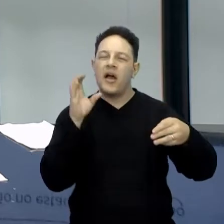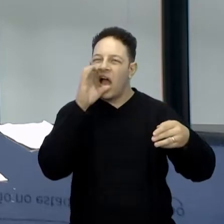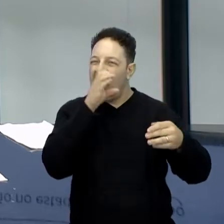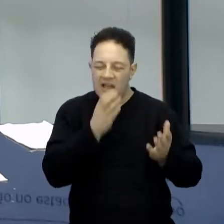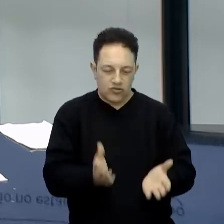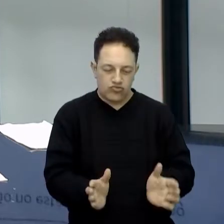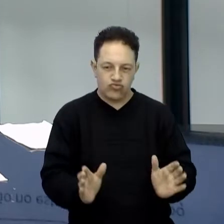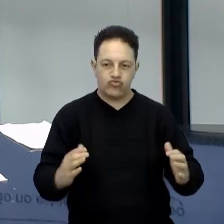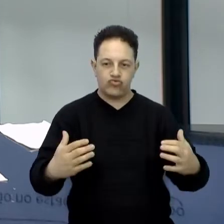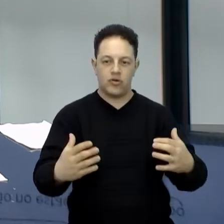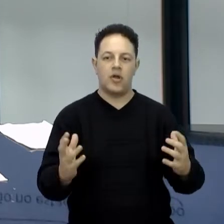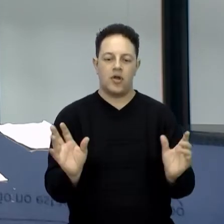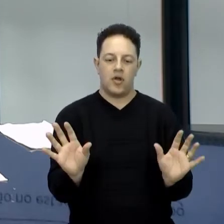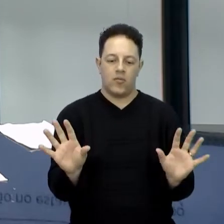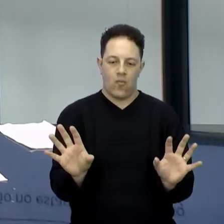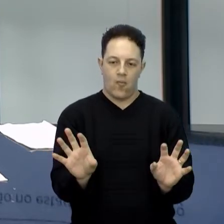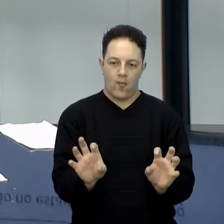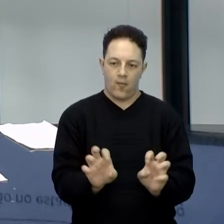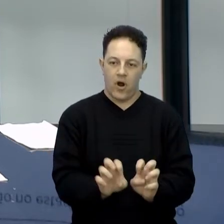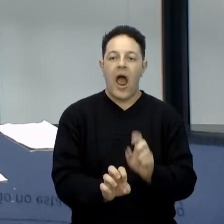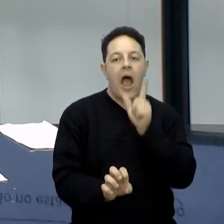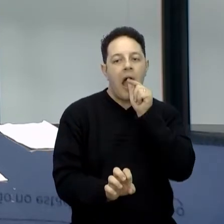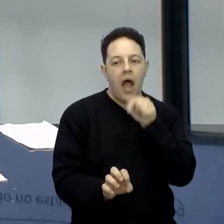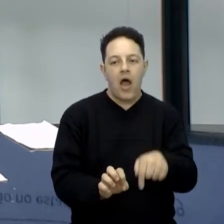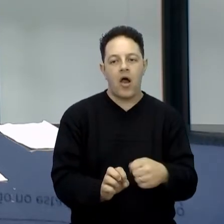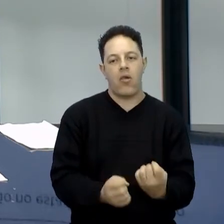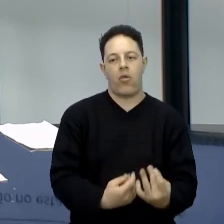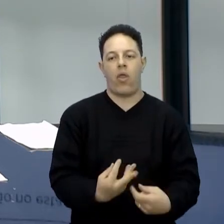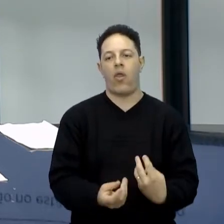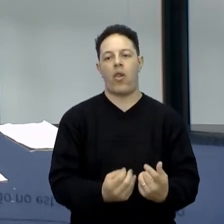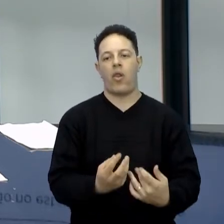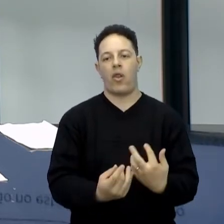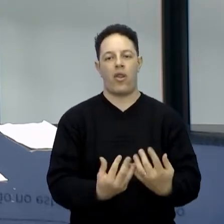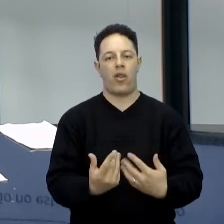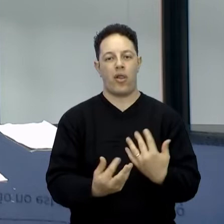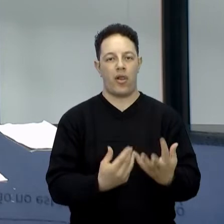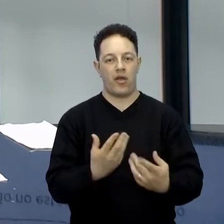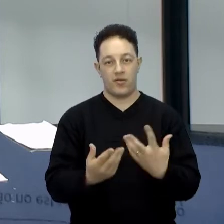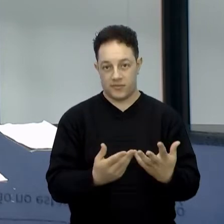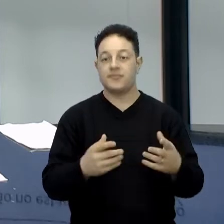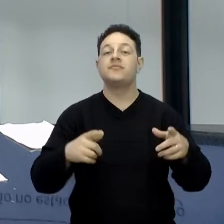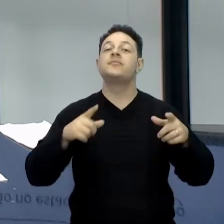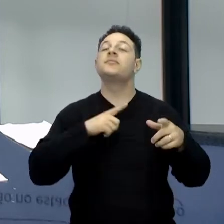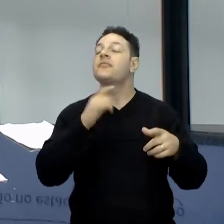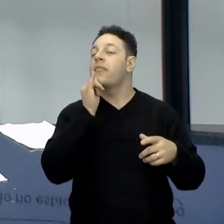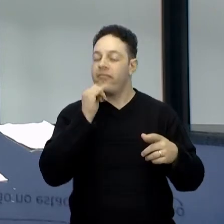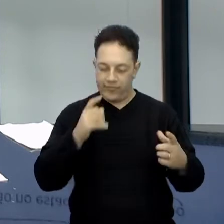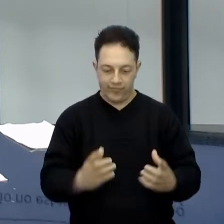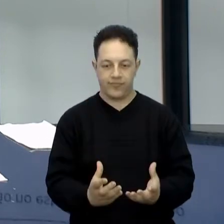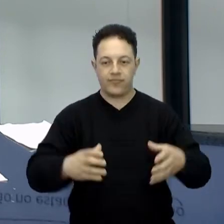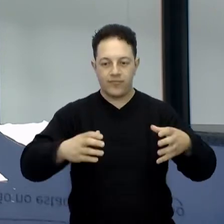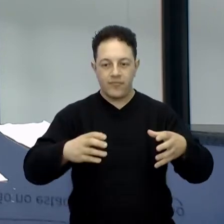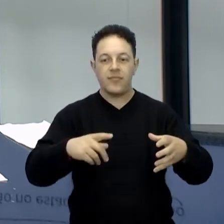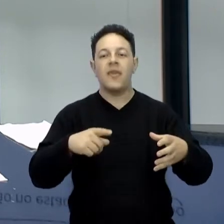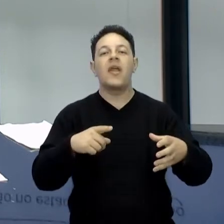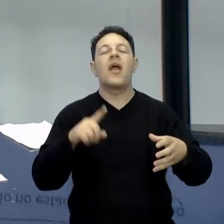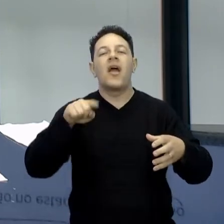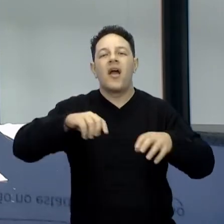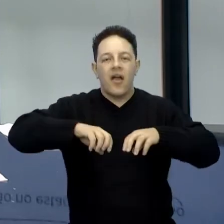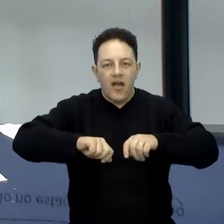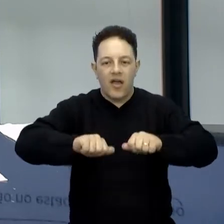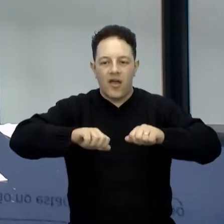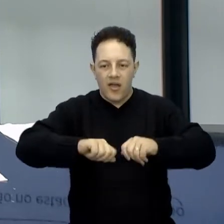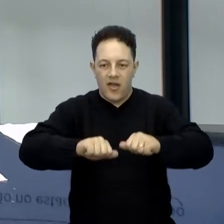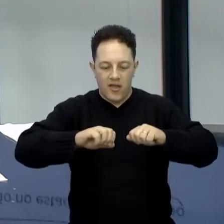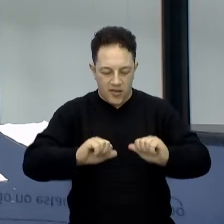tão rapidamente e passa esse calor pro que tá dentro. Se você pensar bem, as panelas de barro, por exemplo, tem dificuldade porque elas não são